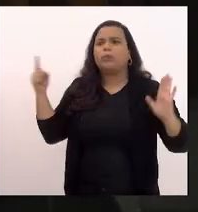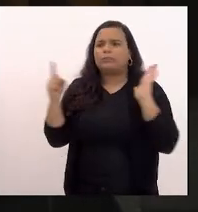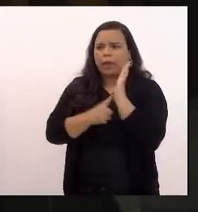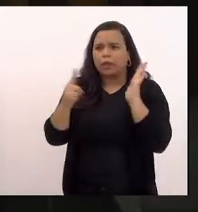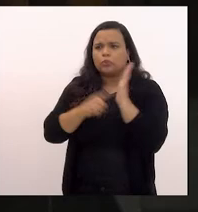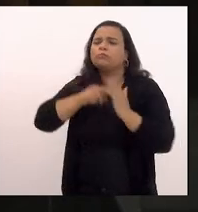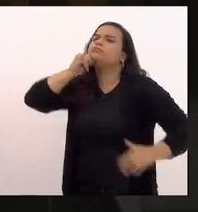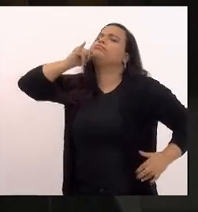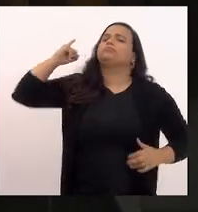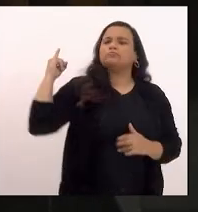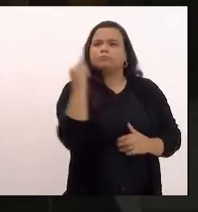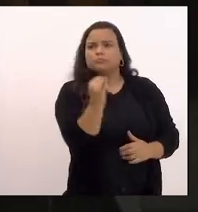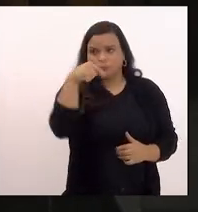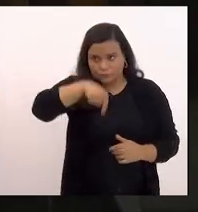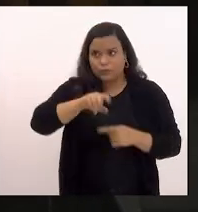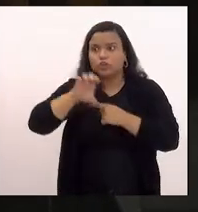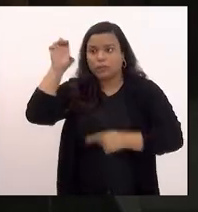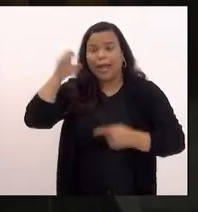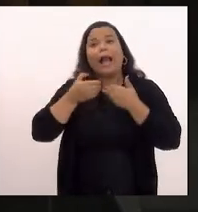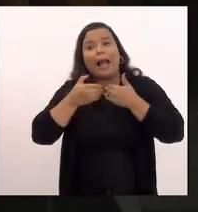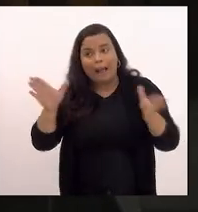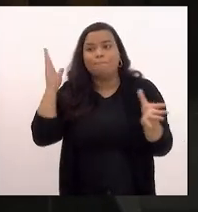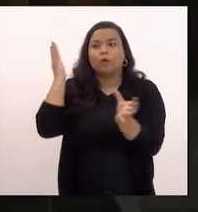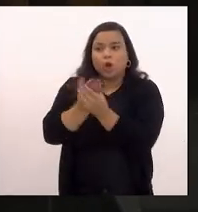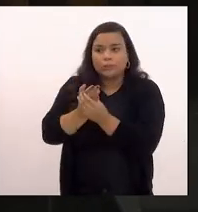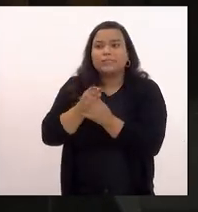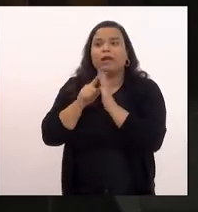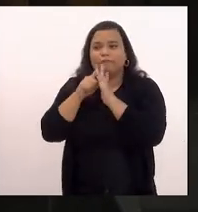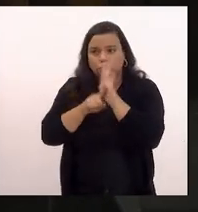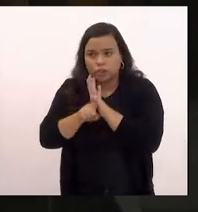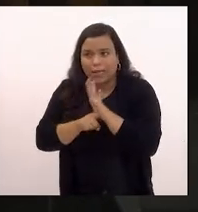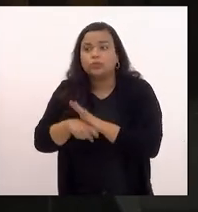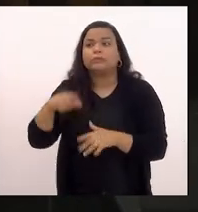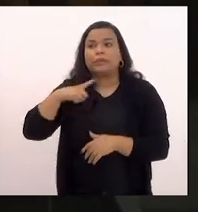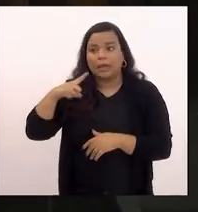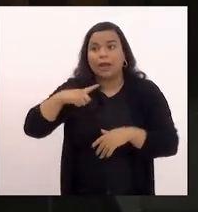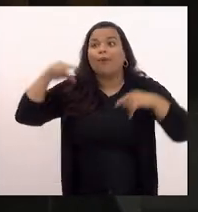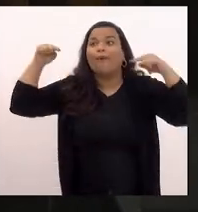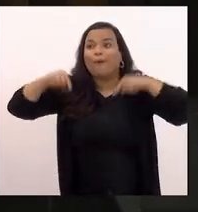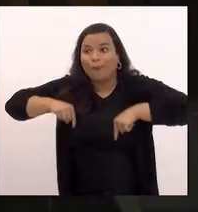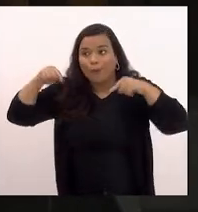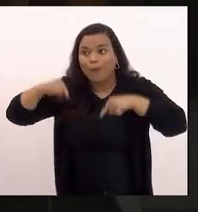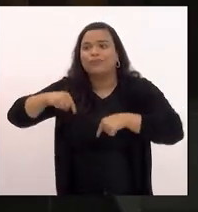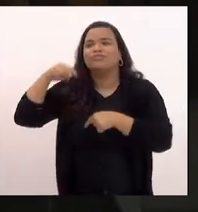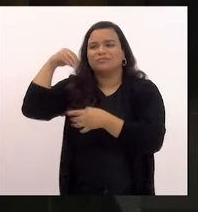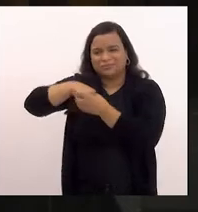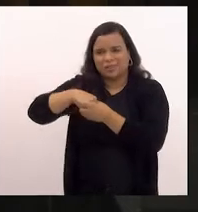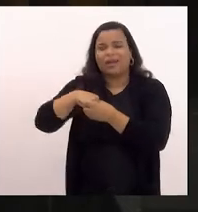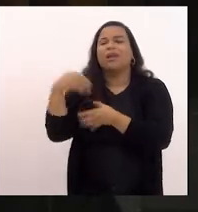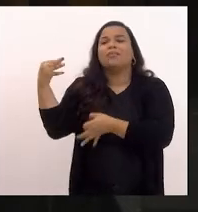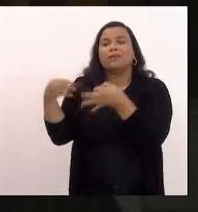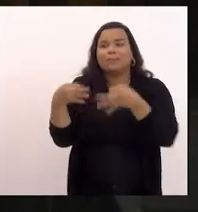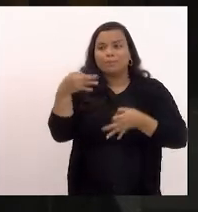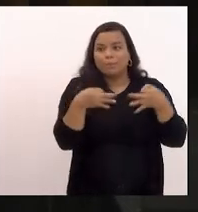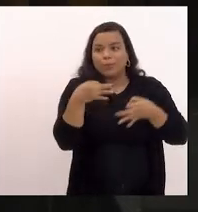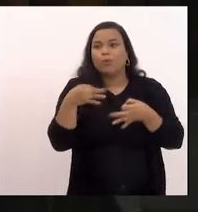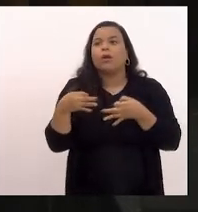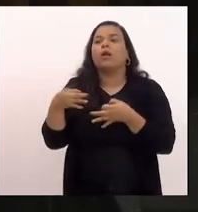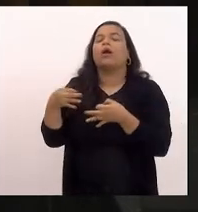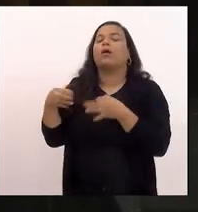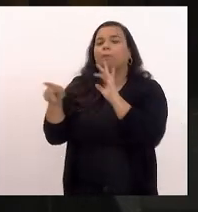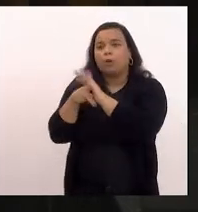de Contas do Estado abriu um processo investigatório e hoje corre no Tribunal de Contas um